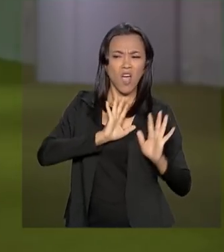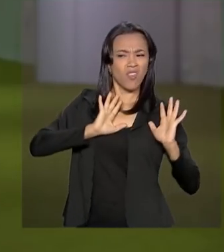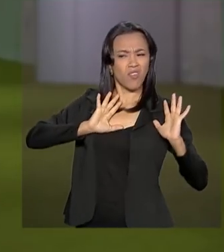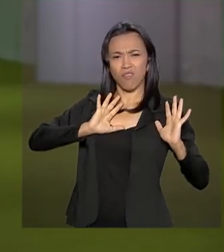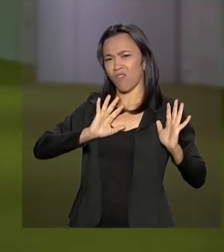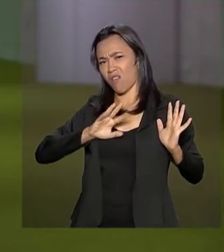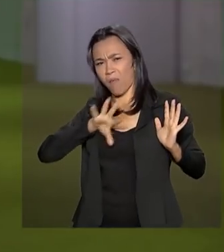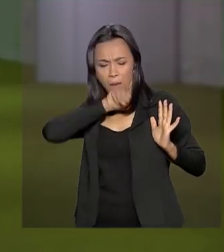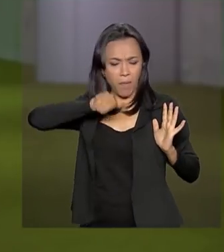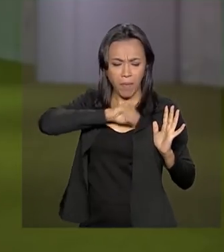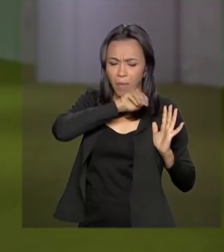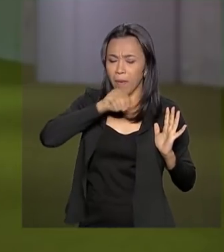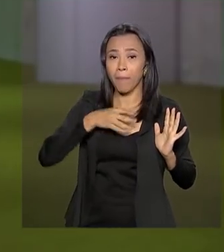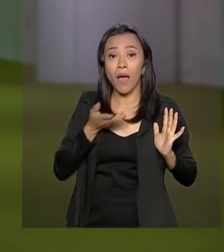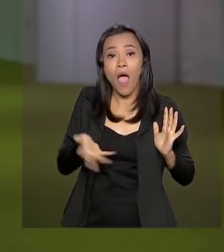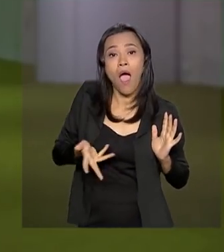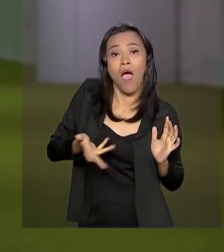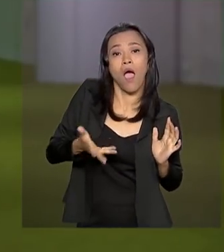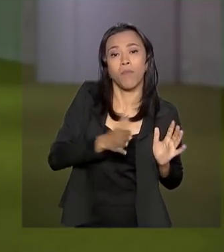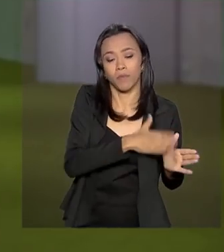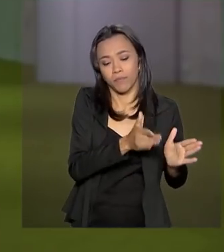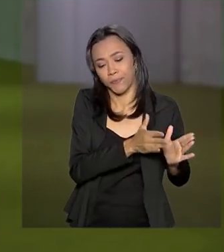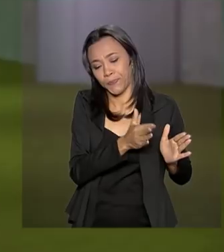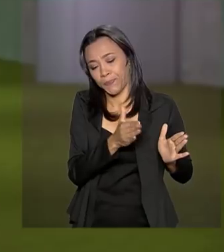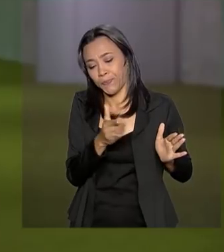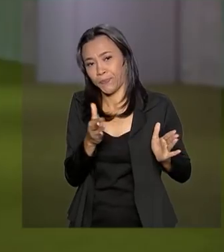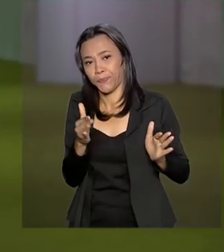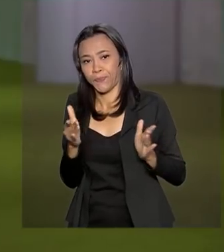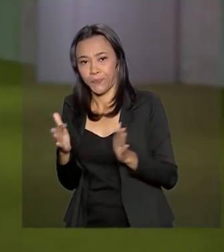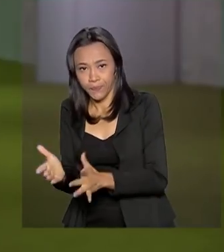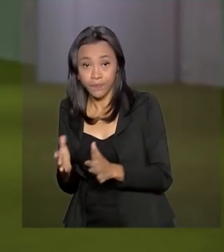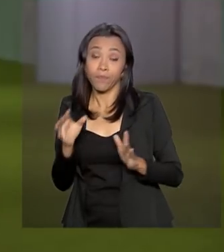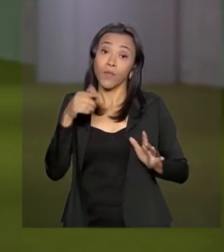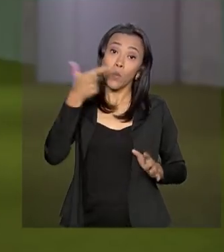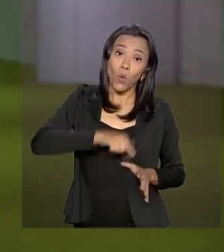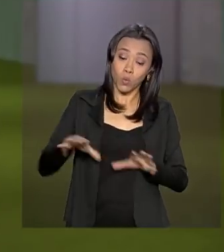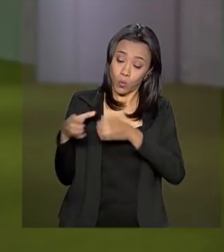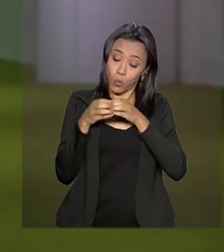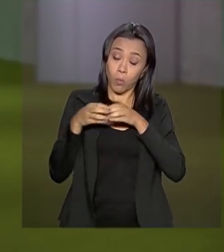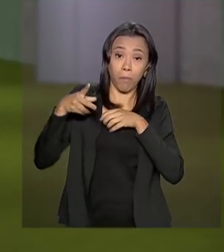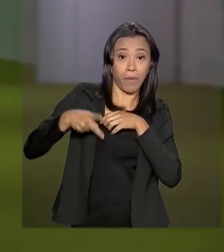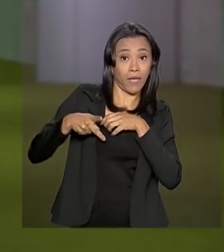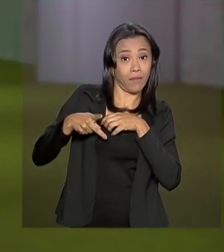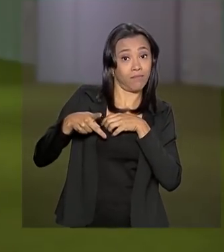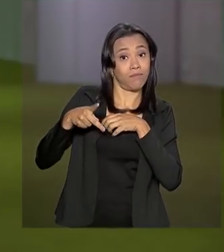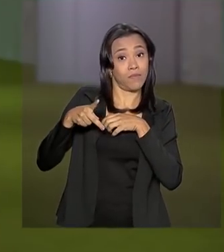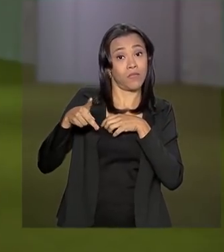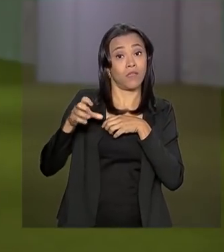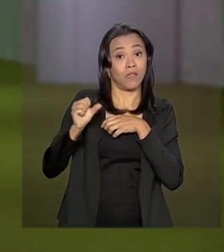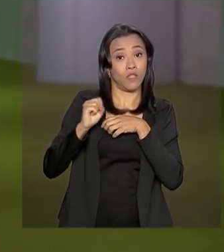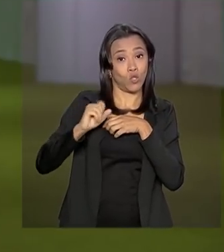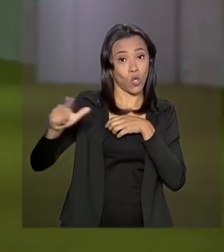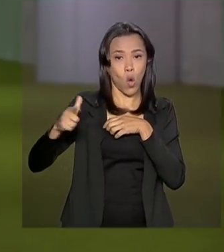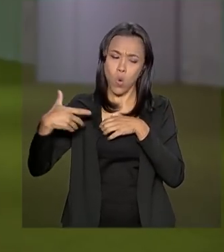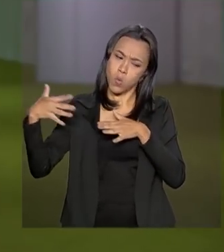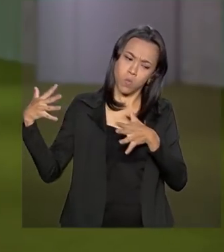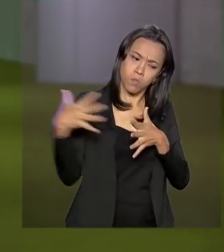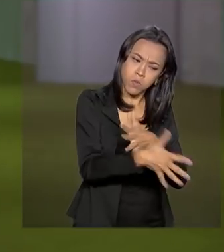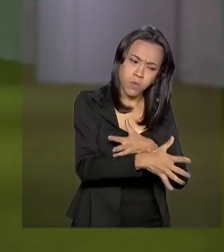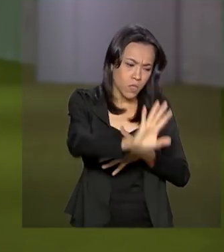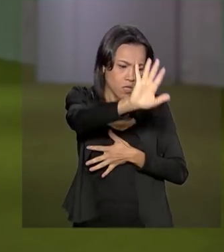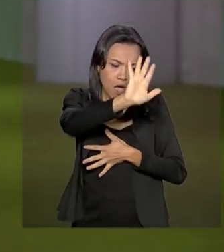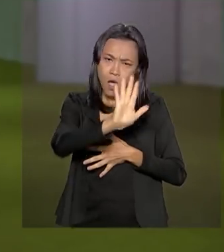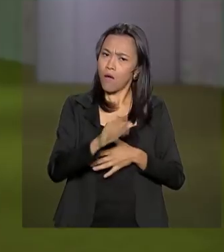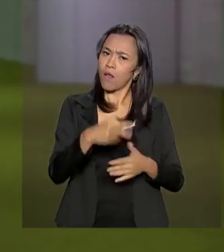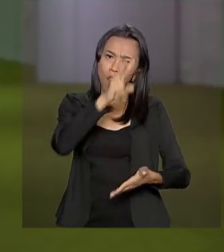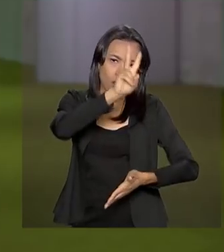para tentar agilizar a tramitação. Antes disso, a oposição, no caso o PSOL, chegou a obstruir os trabalhos da comissão, pediu a leitura da